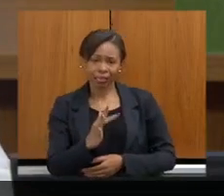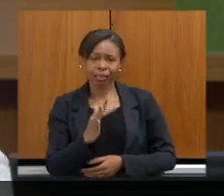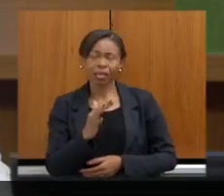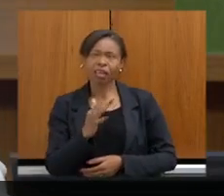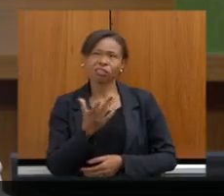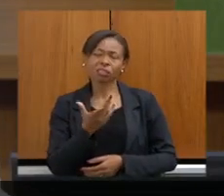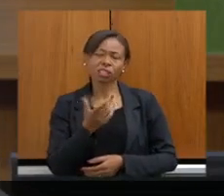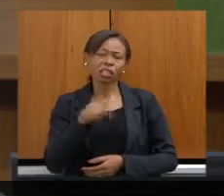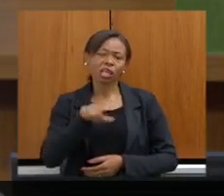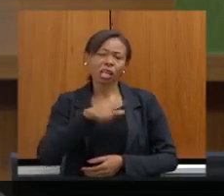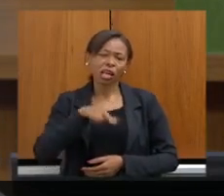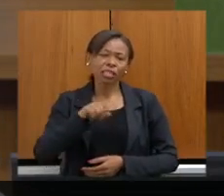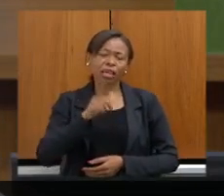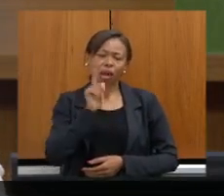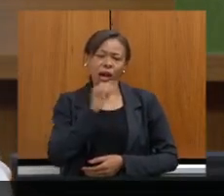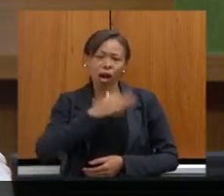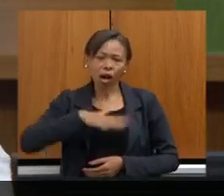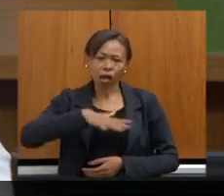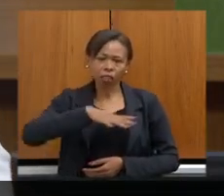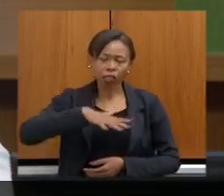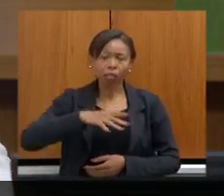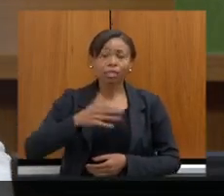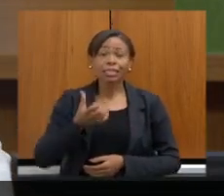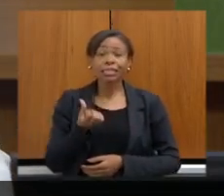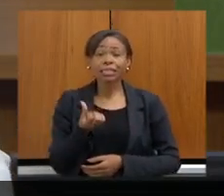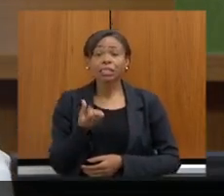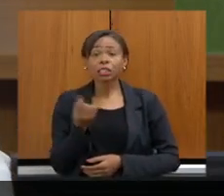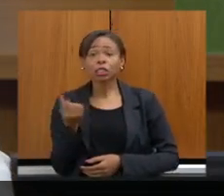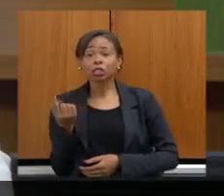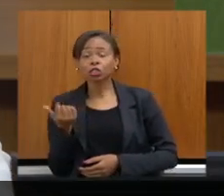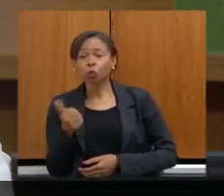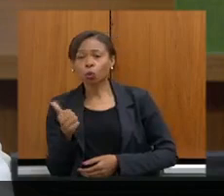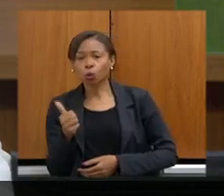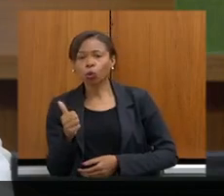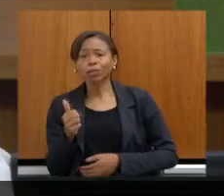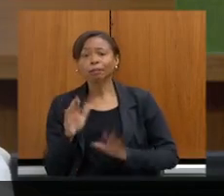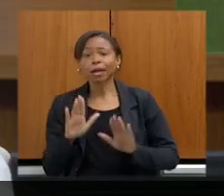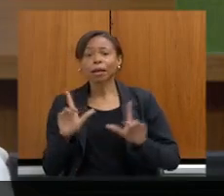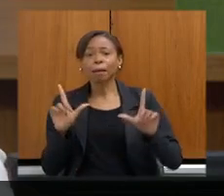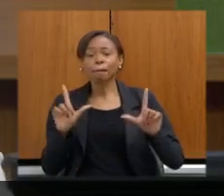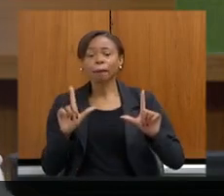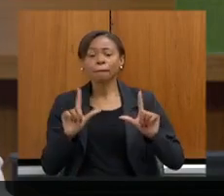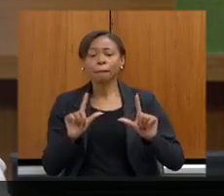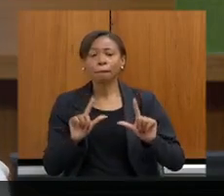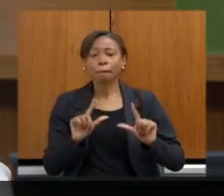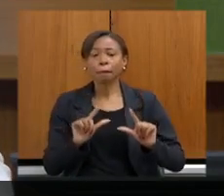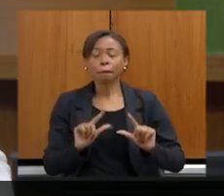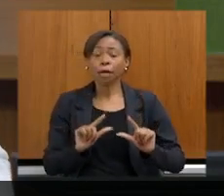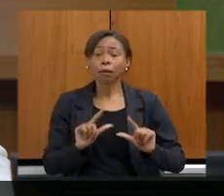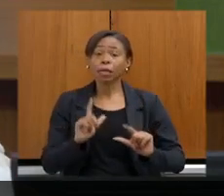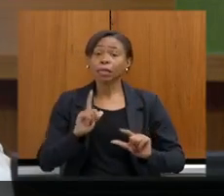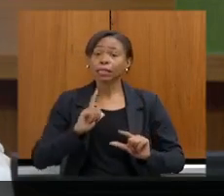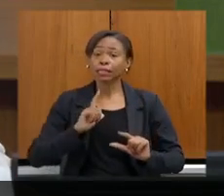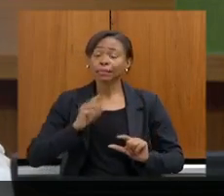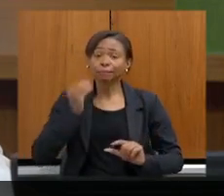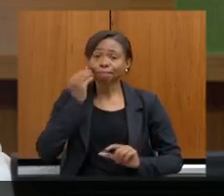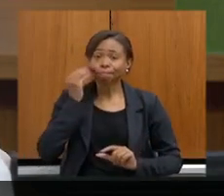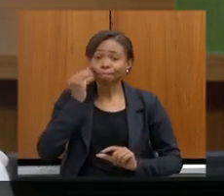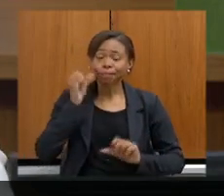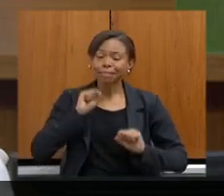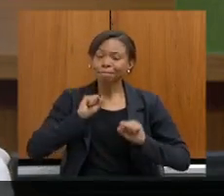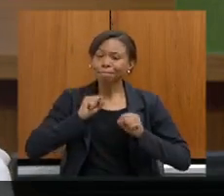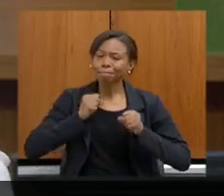611, mas reduzindo a cada dia com esforço contínuo de que a gente possa prestar o melhor serviço à sociedade,